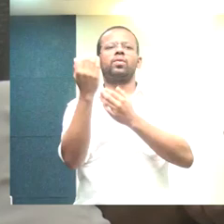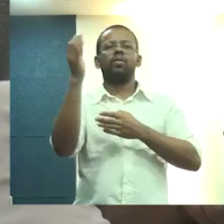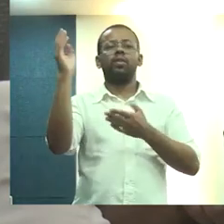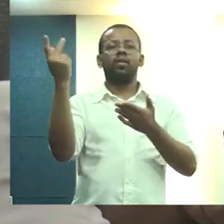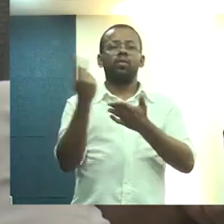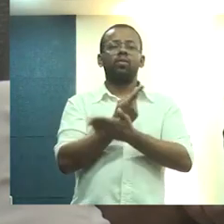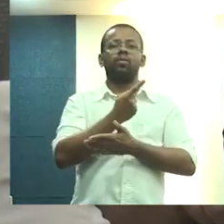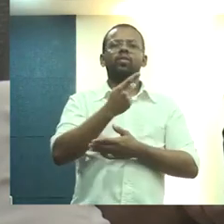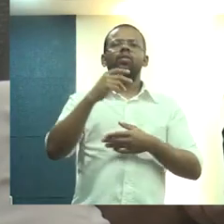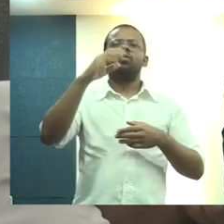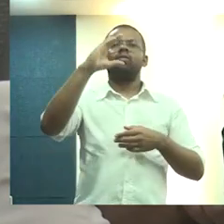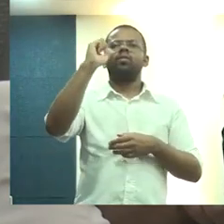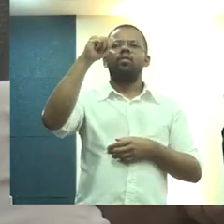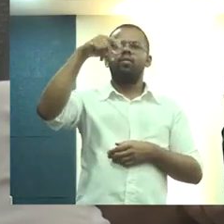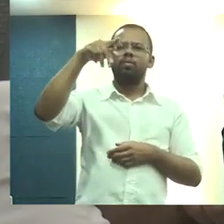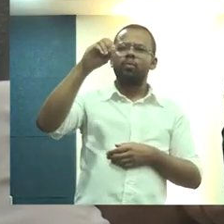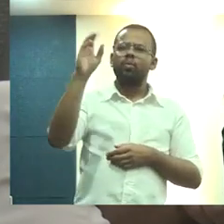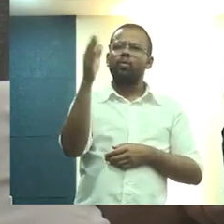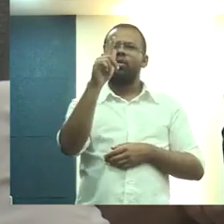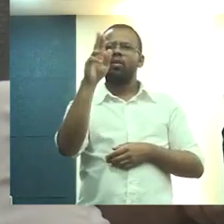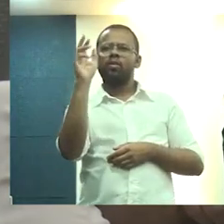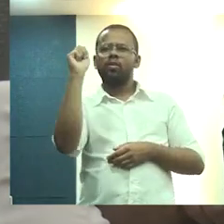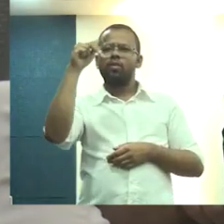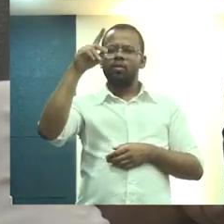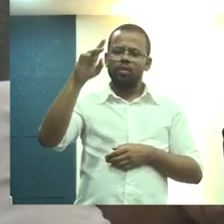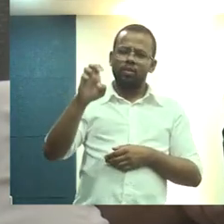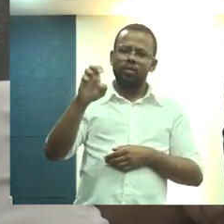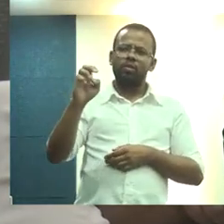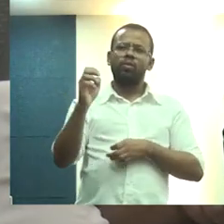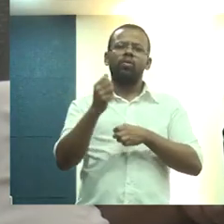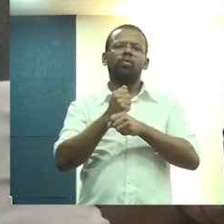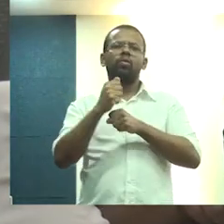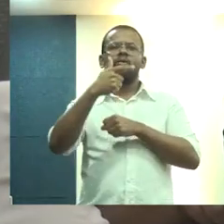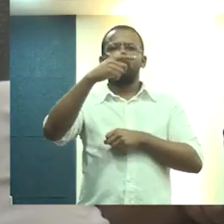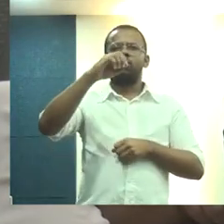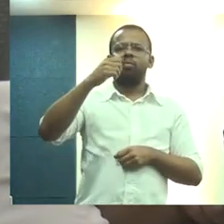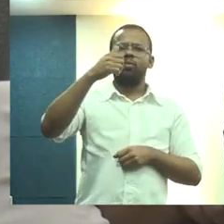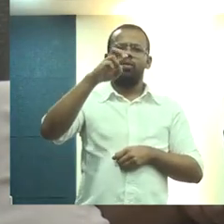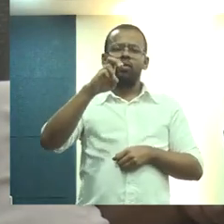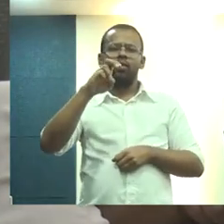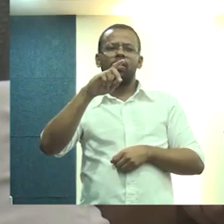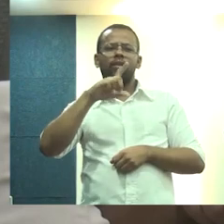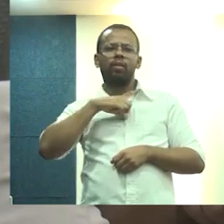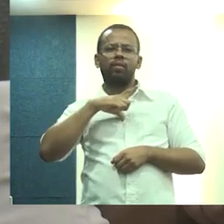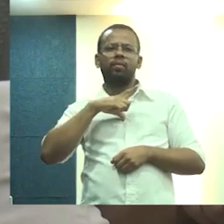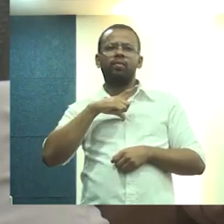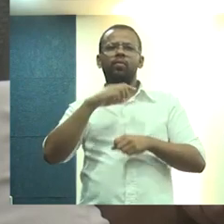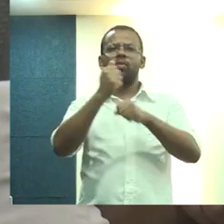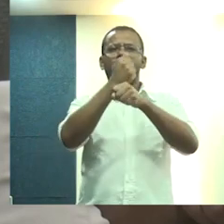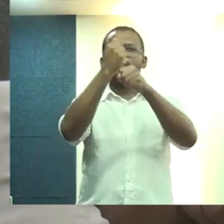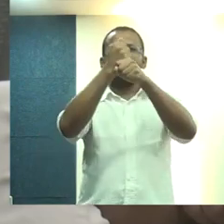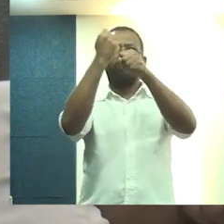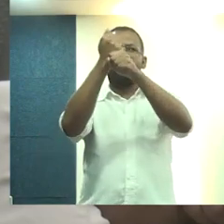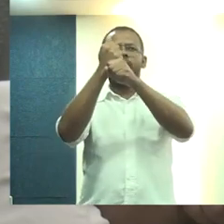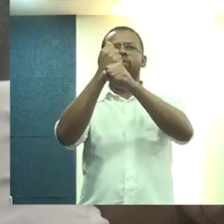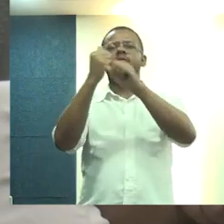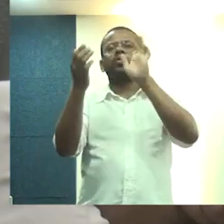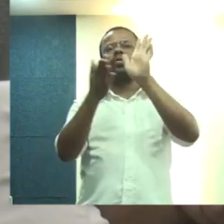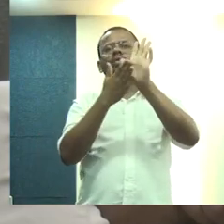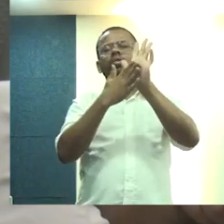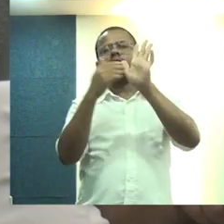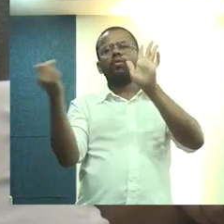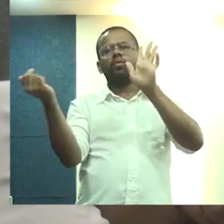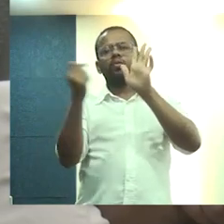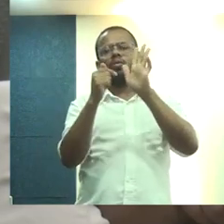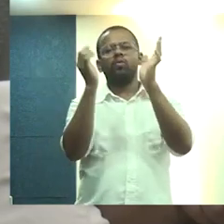Campo Grande, em 2005, onde se desenhou a feição atual da lei, construída a partir da proposta